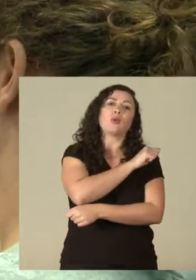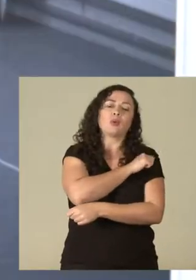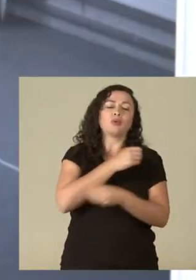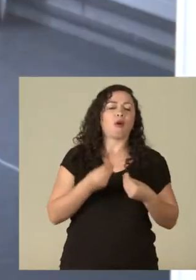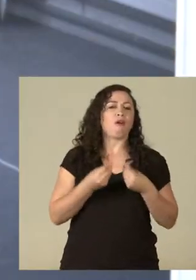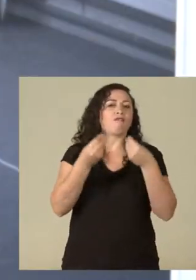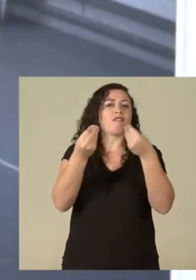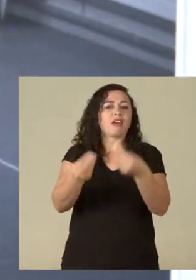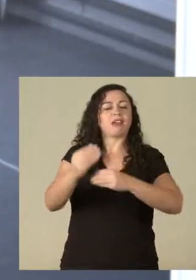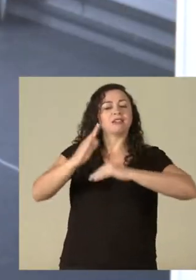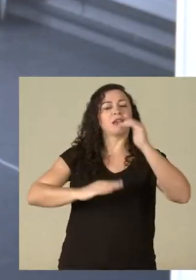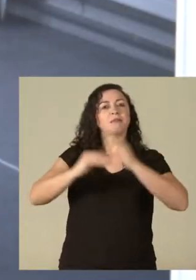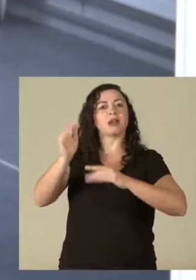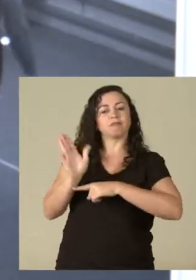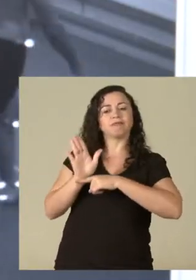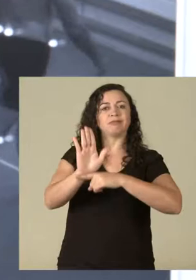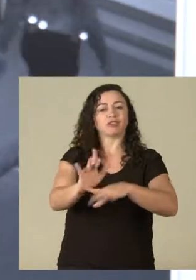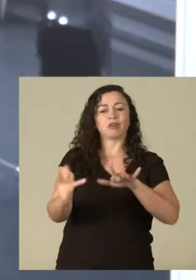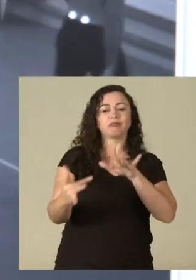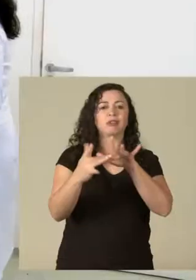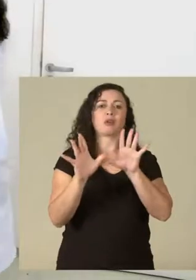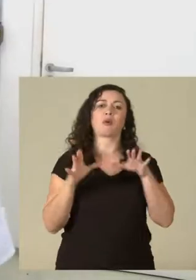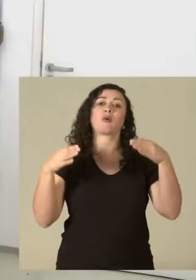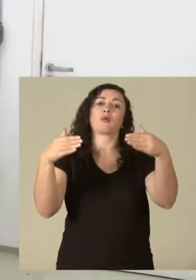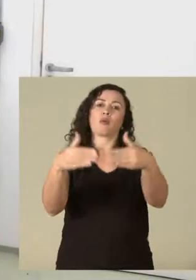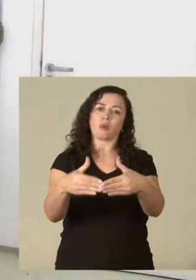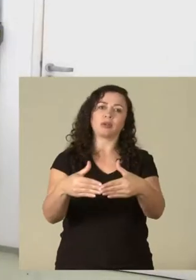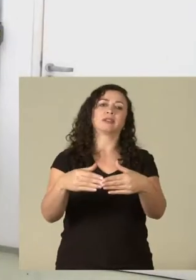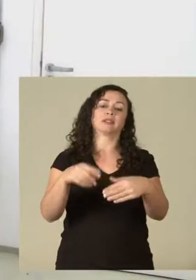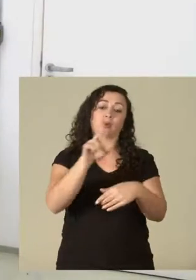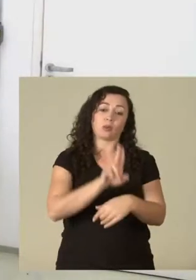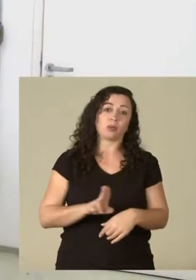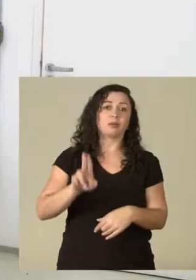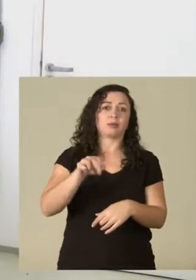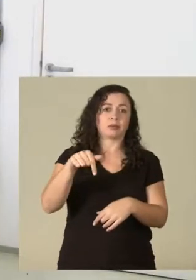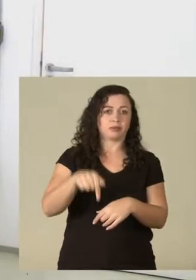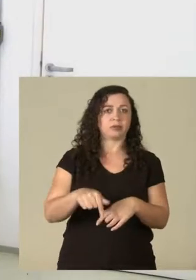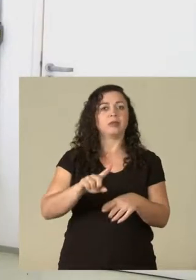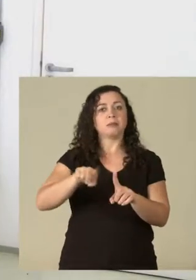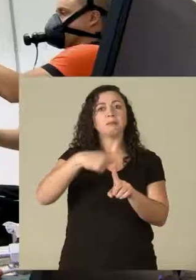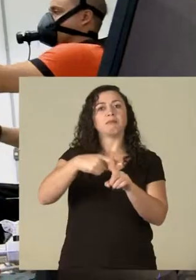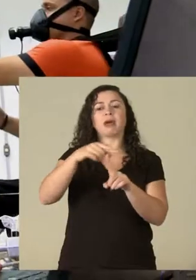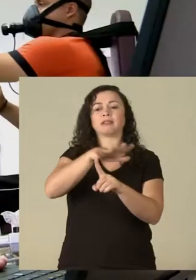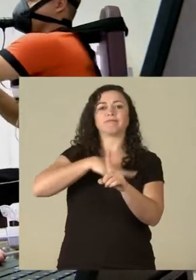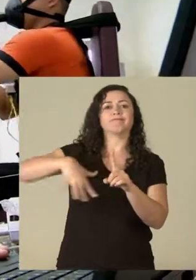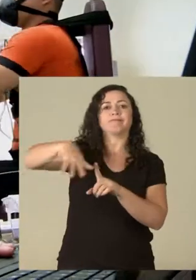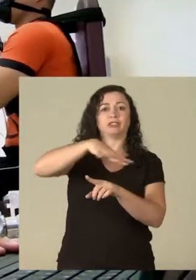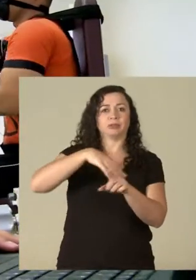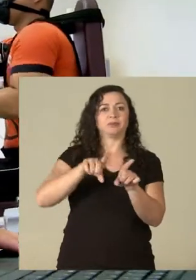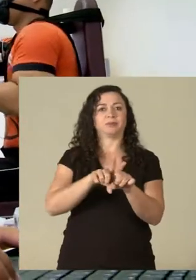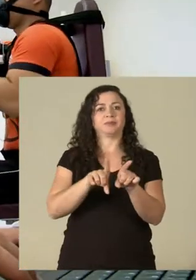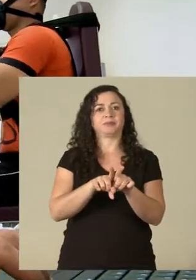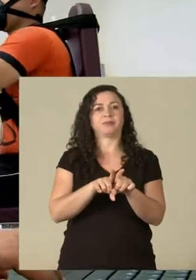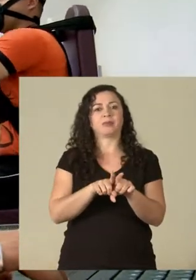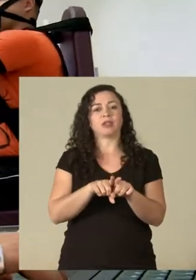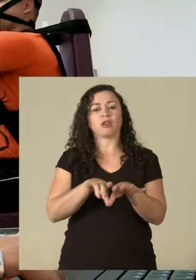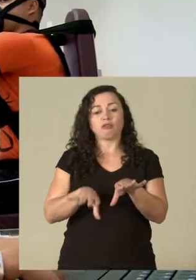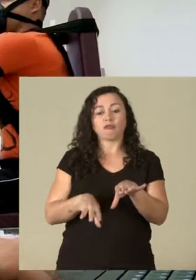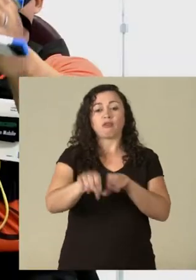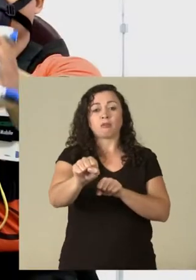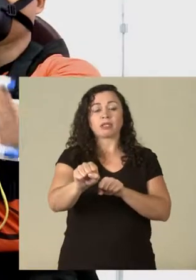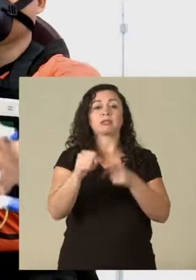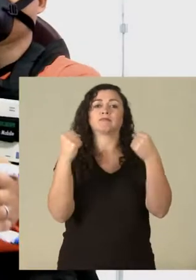práticas para a comunidade da universidade e para a comunidade do entorno. Quem se forma em educação física se forma o professor,